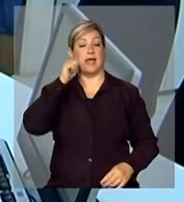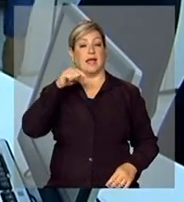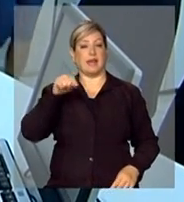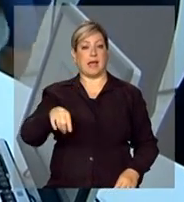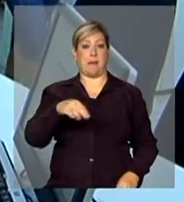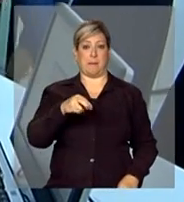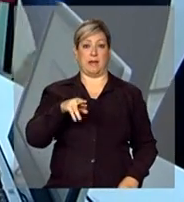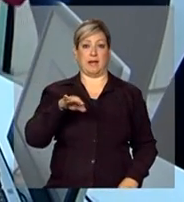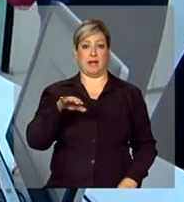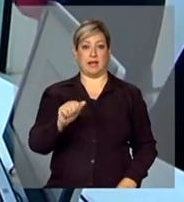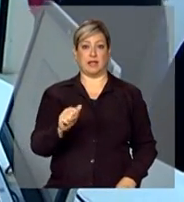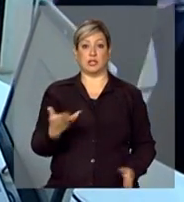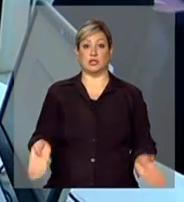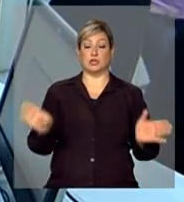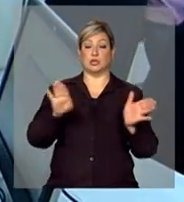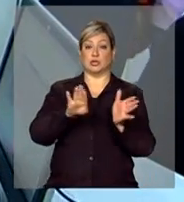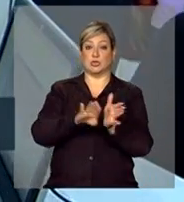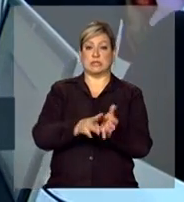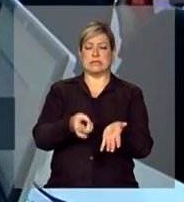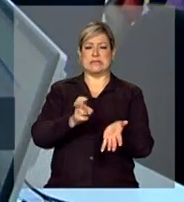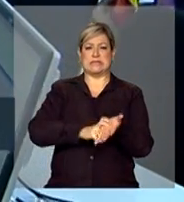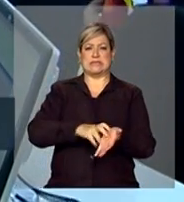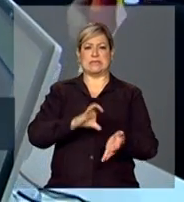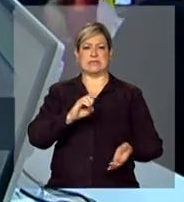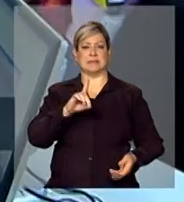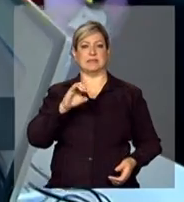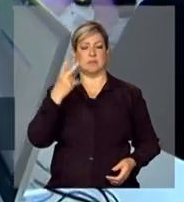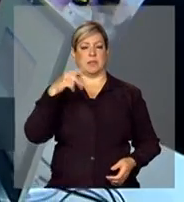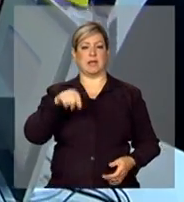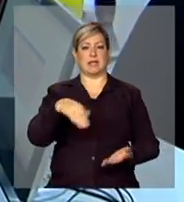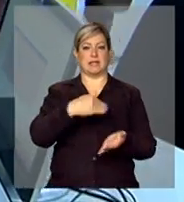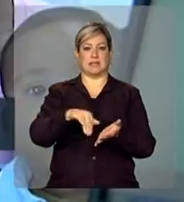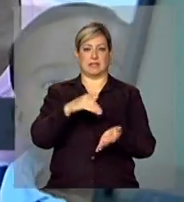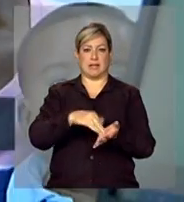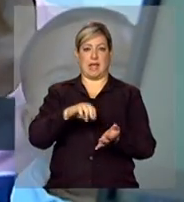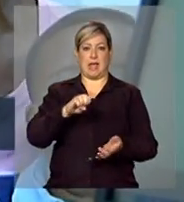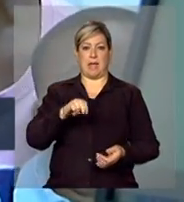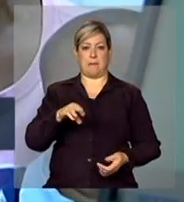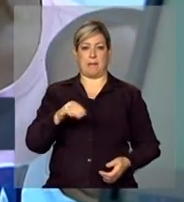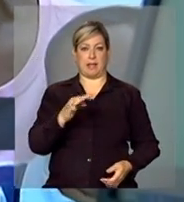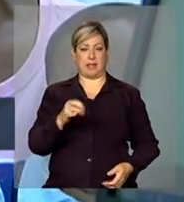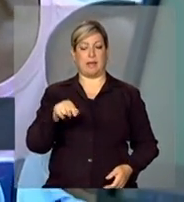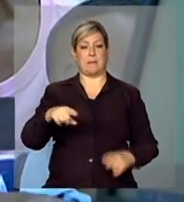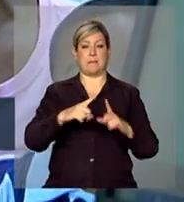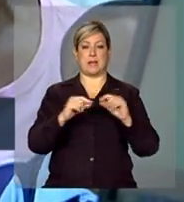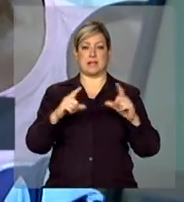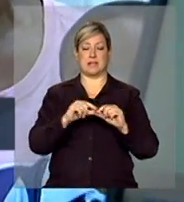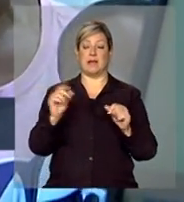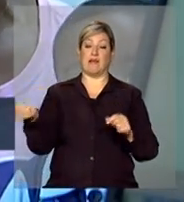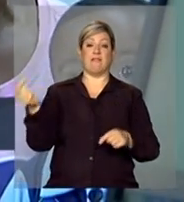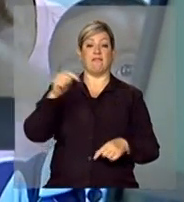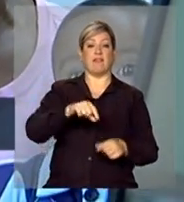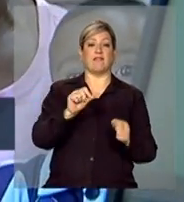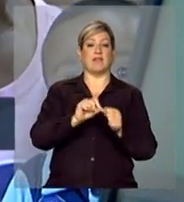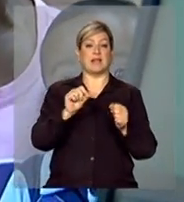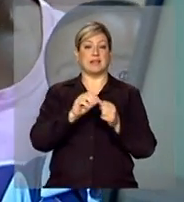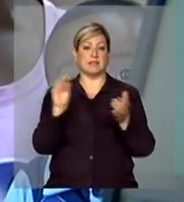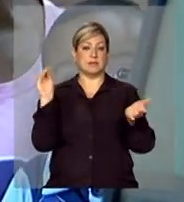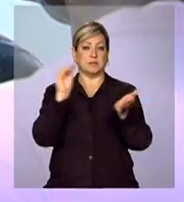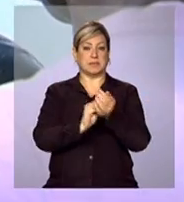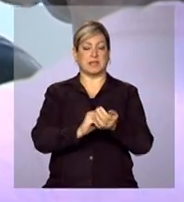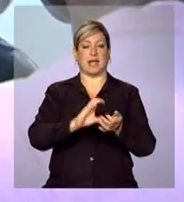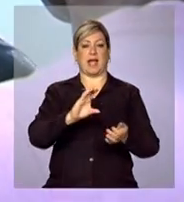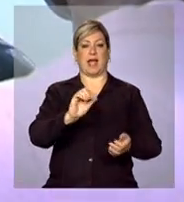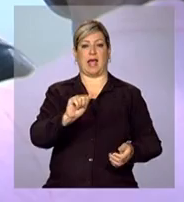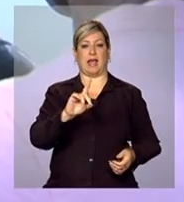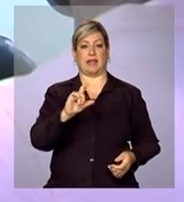Remédios chegou cedo ao escritório da EMATER, em Brasília. Veio fazer o cadastramento para ser incluída